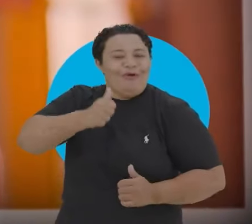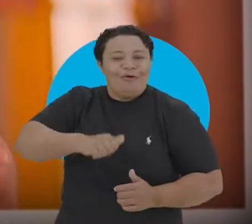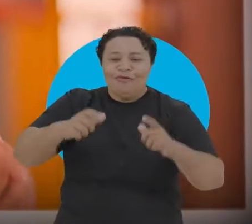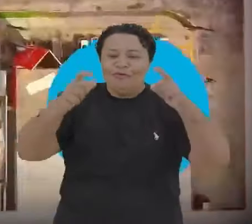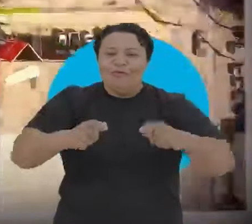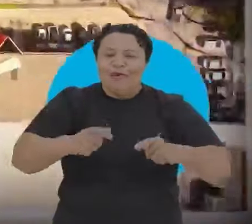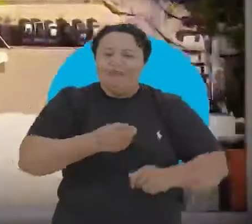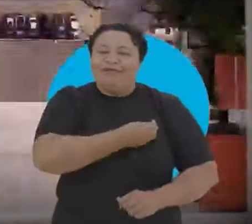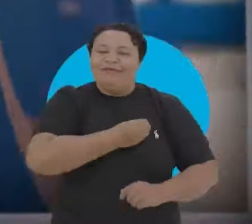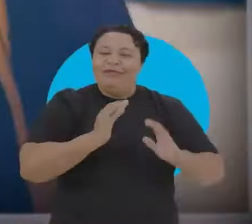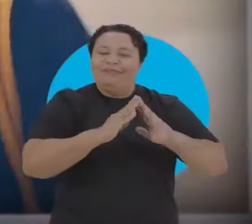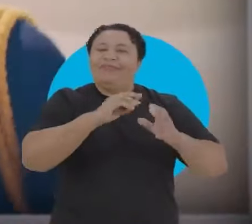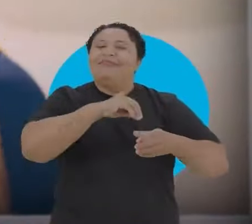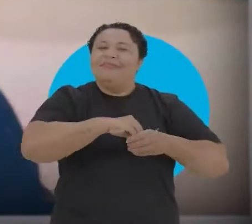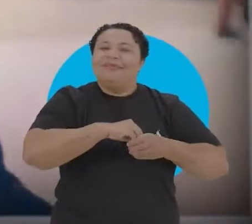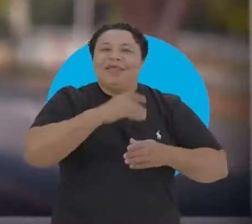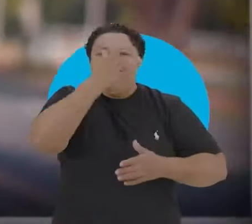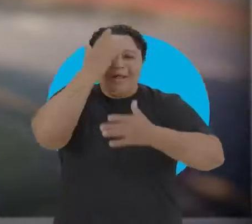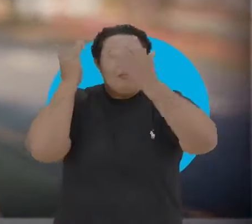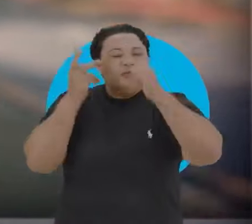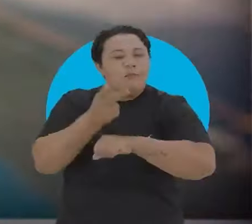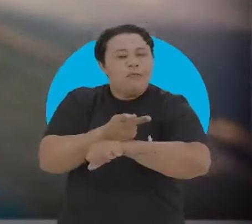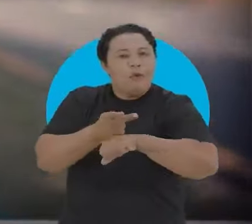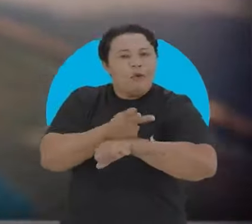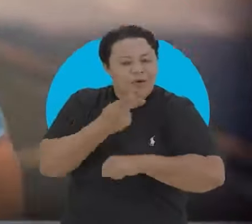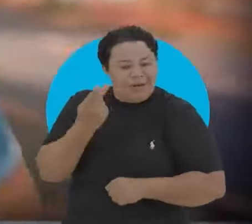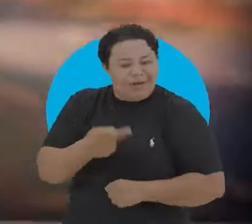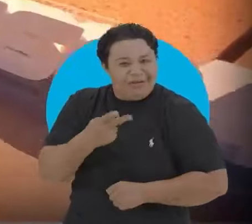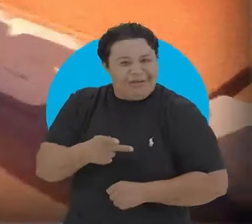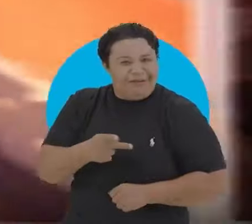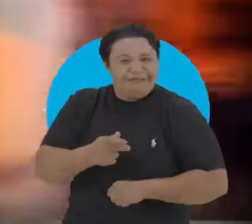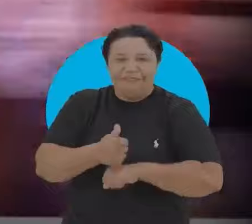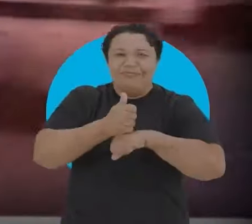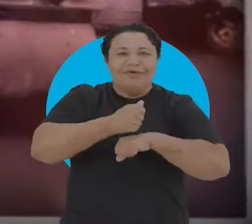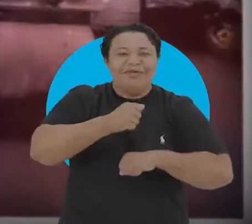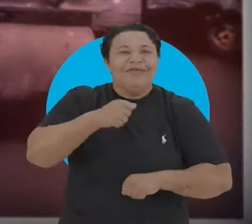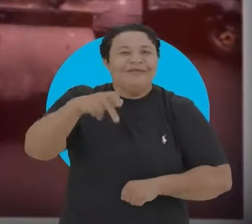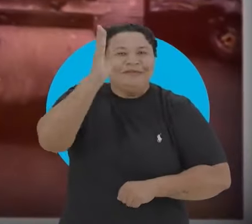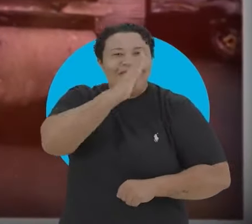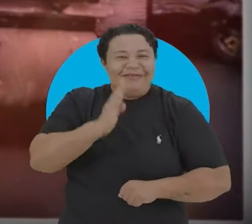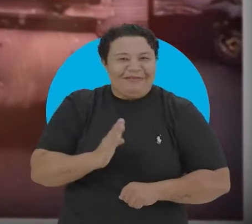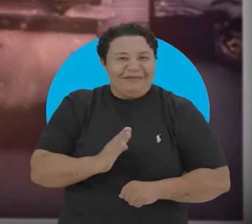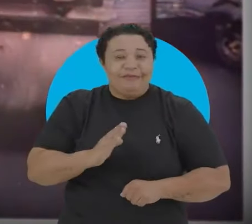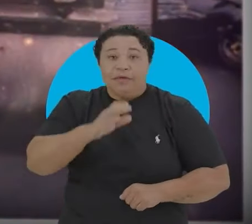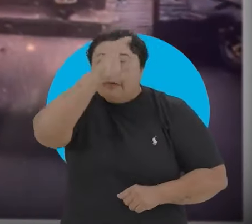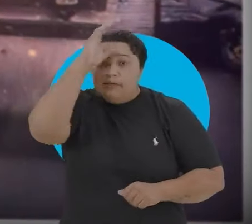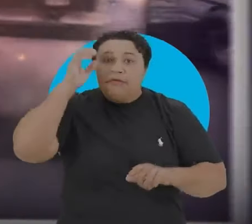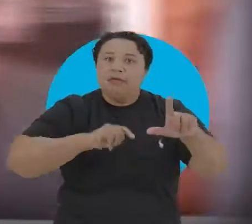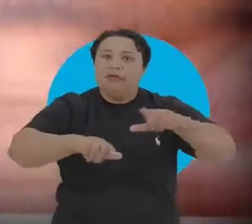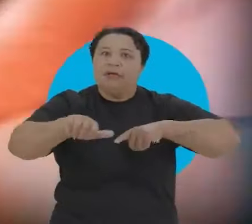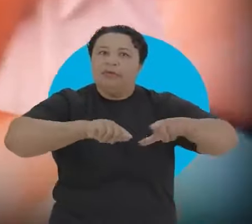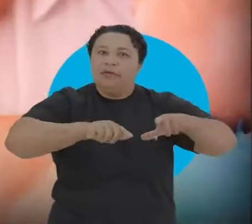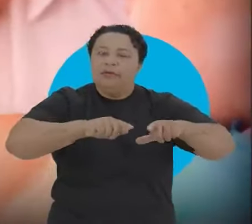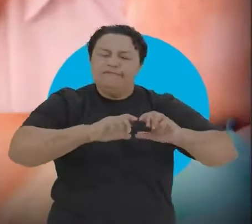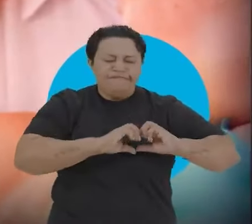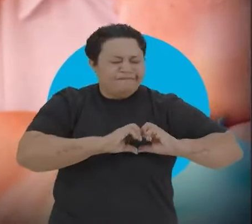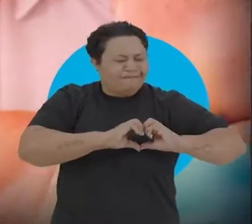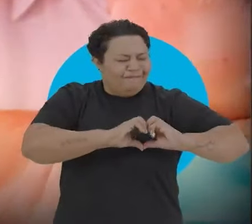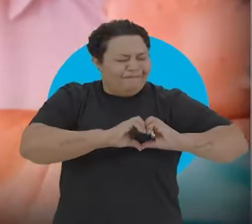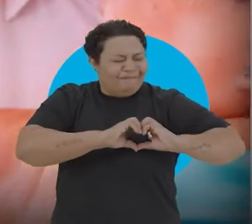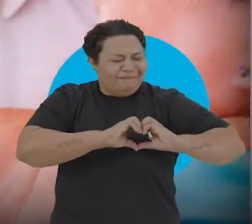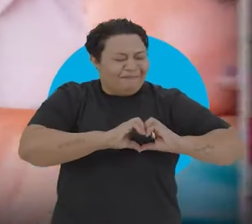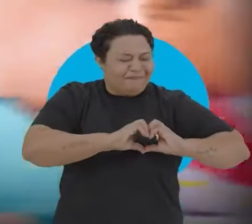capital para se viver E um dos destinos mais procurados do país Cícero é trabalhador É